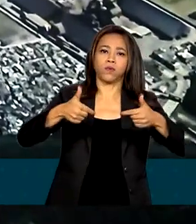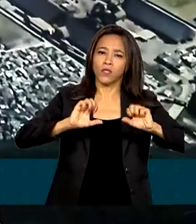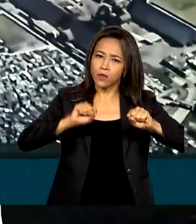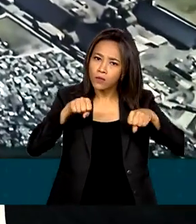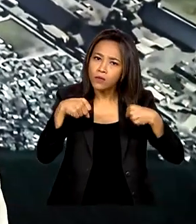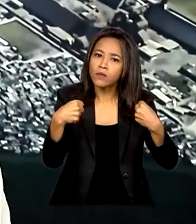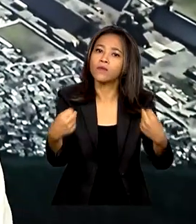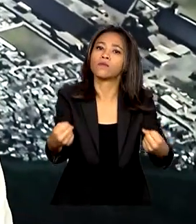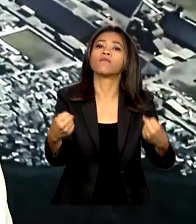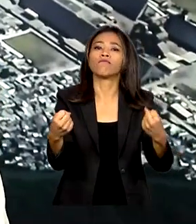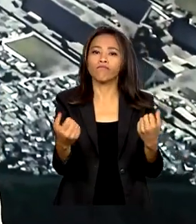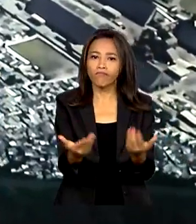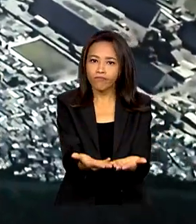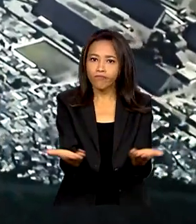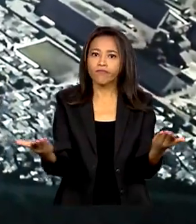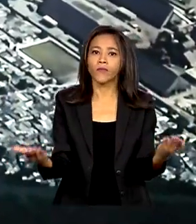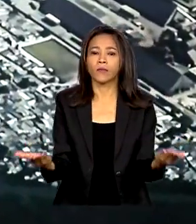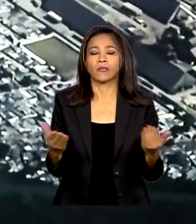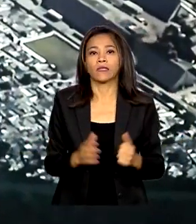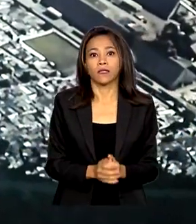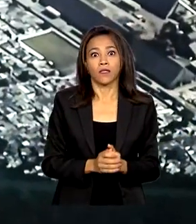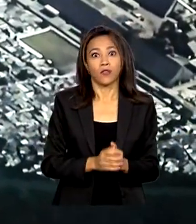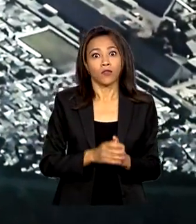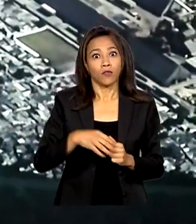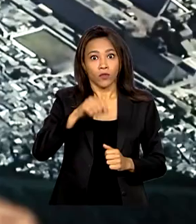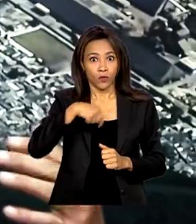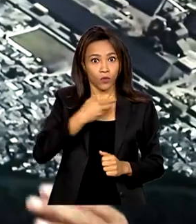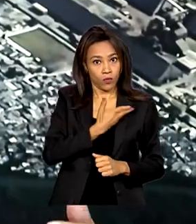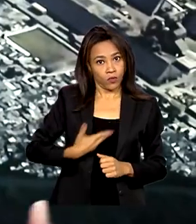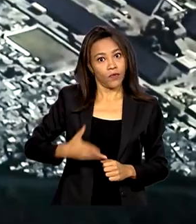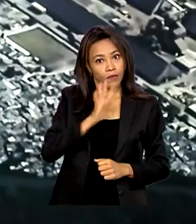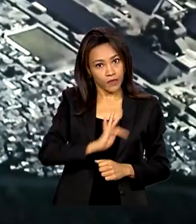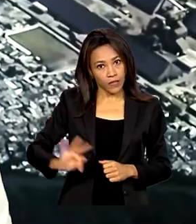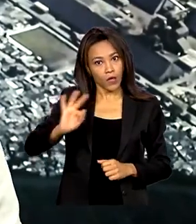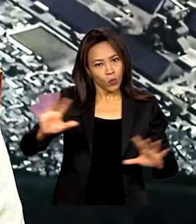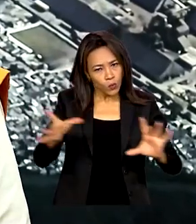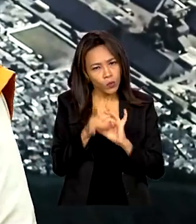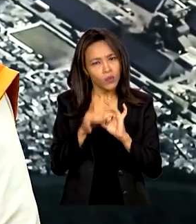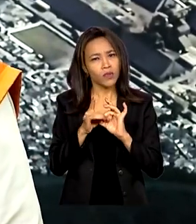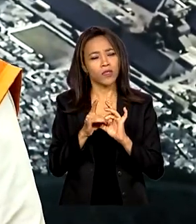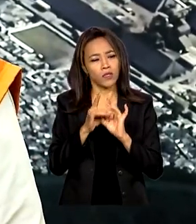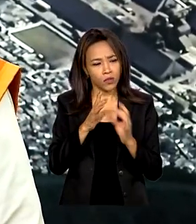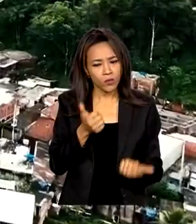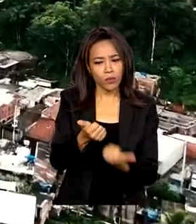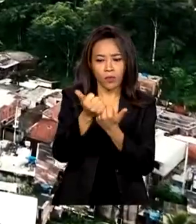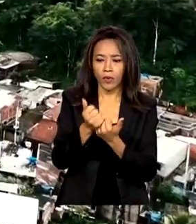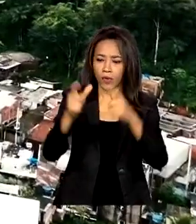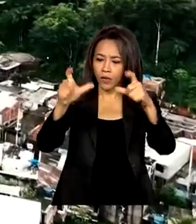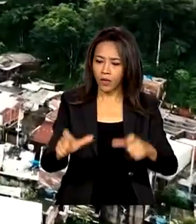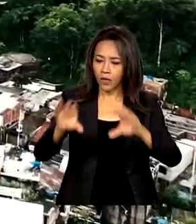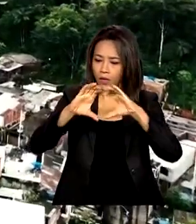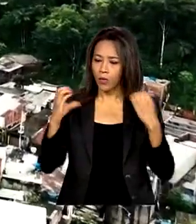realmente nacional de força-tarefa do governo federal unido com a comunidade local.